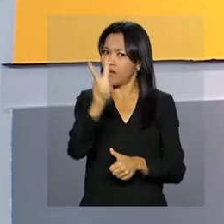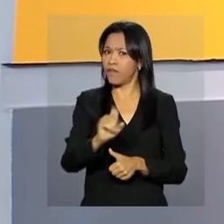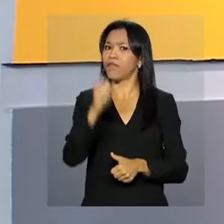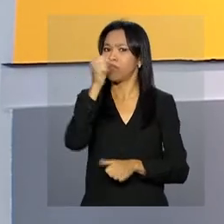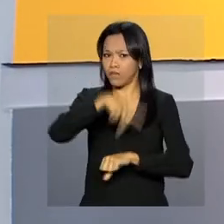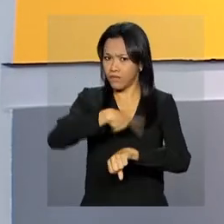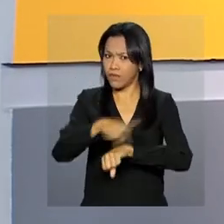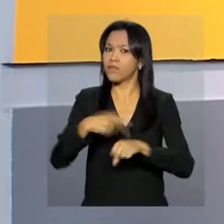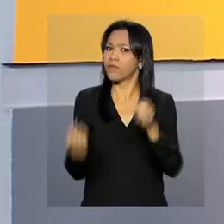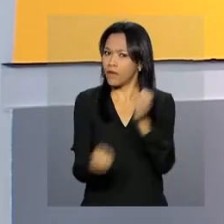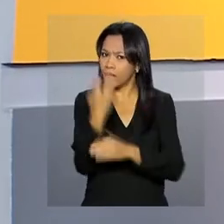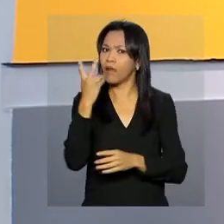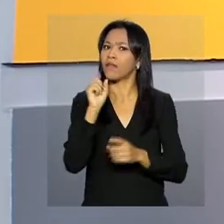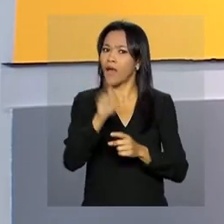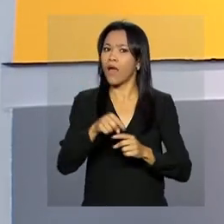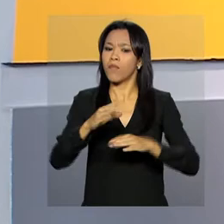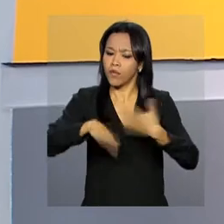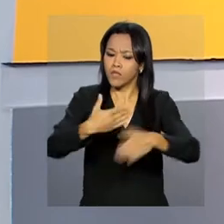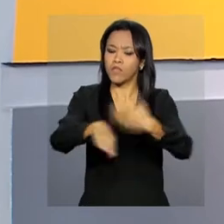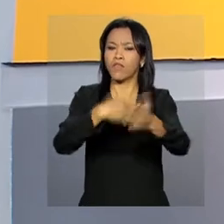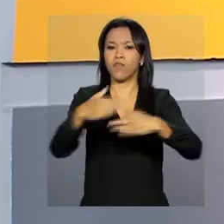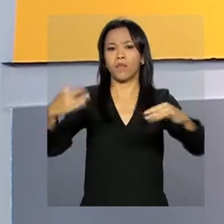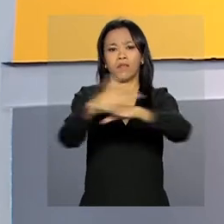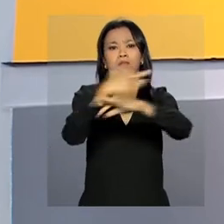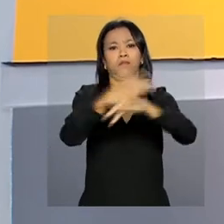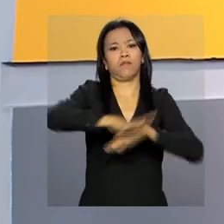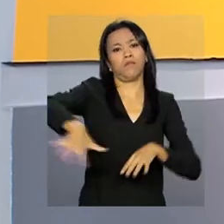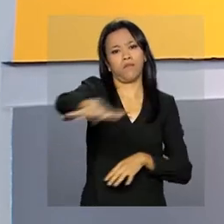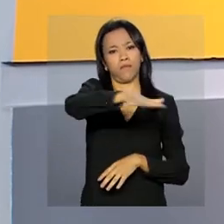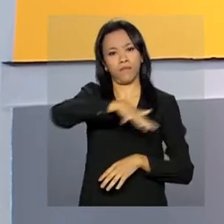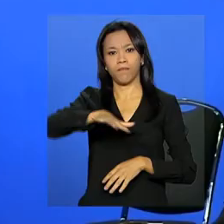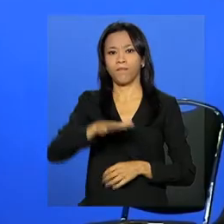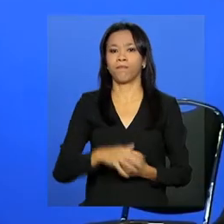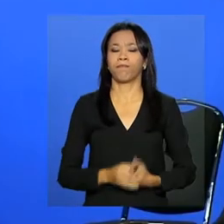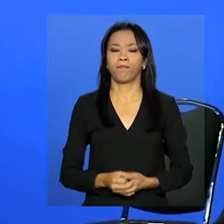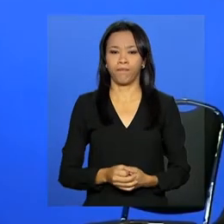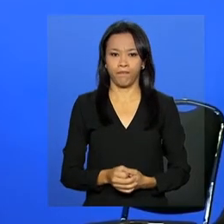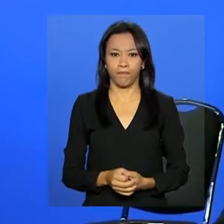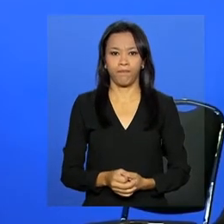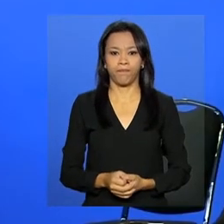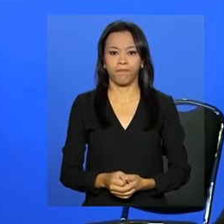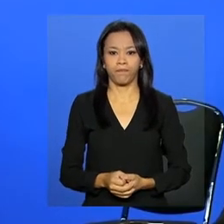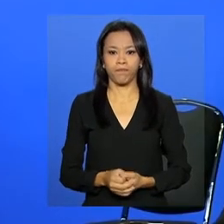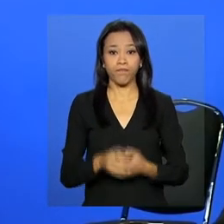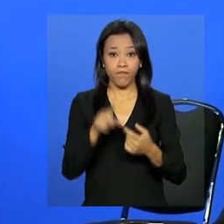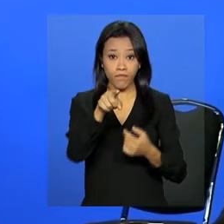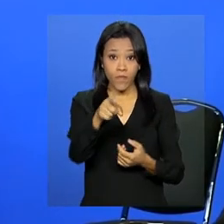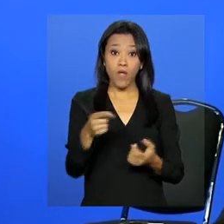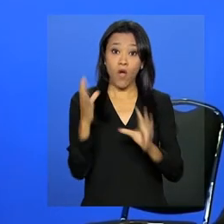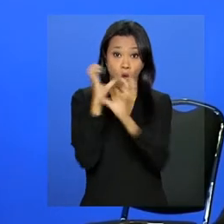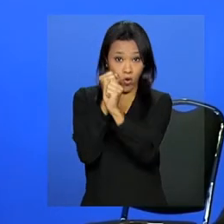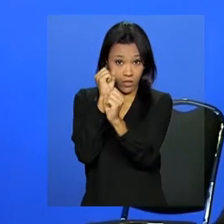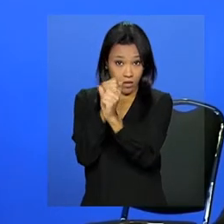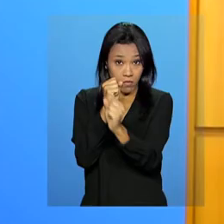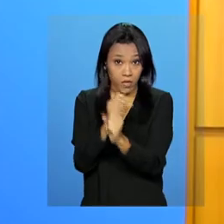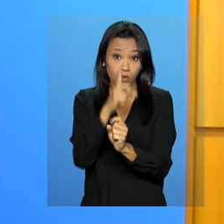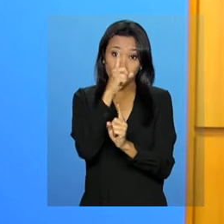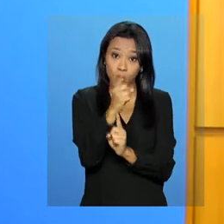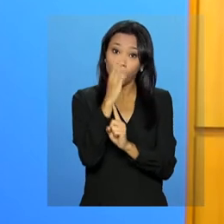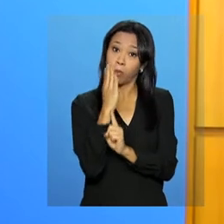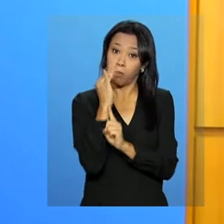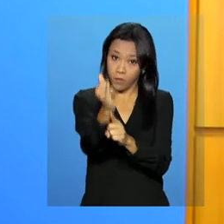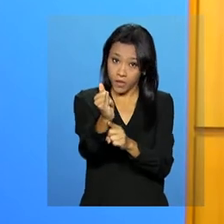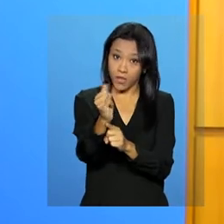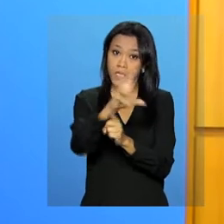especialmente para promover o desenvolvimento urbano. Com orçamento inicial de R 1,5 bilhão,